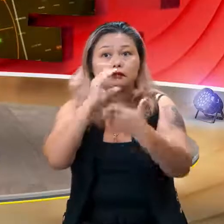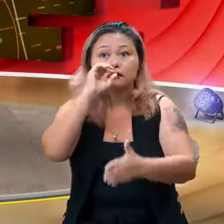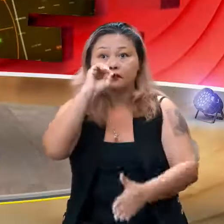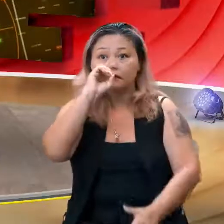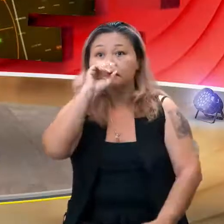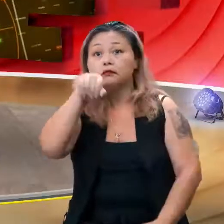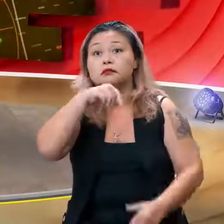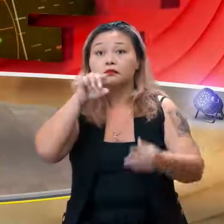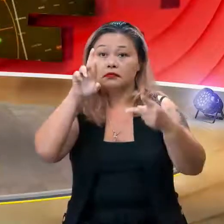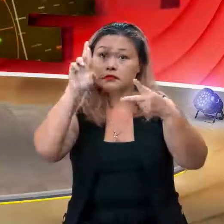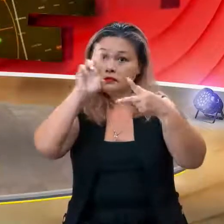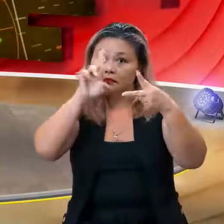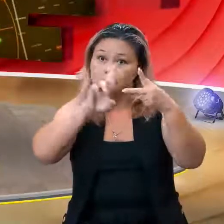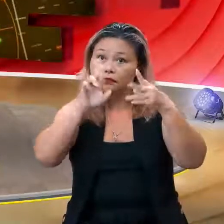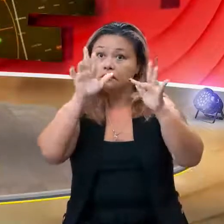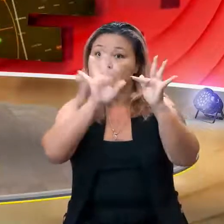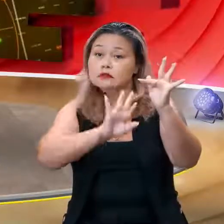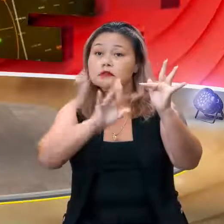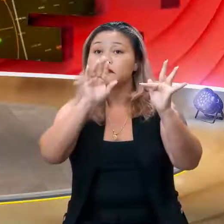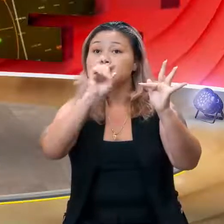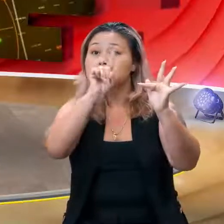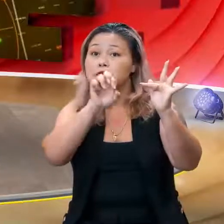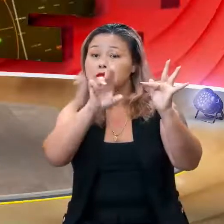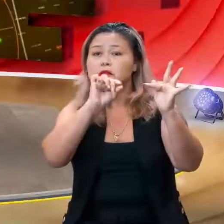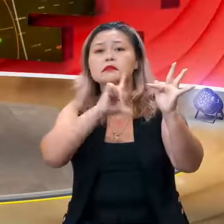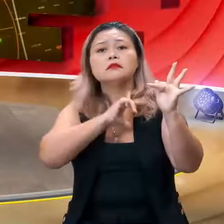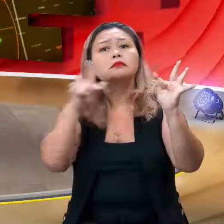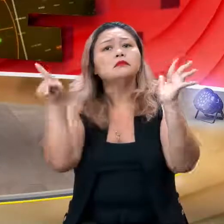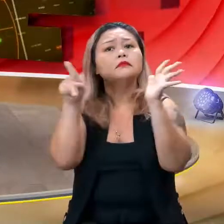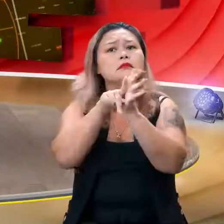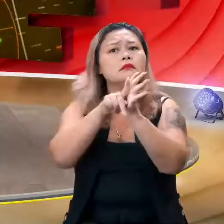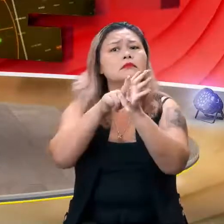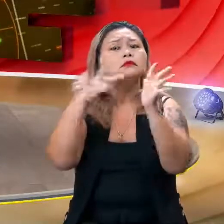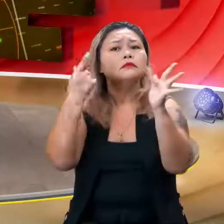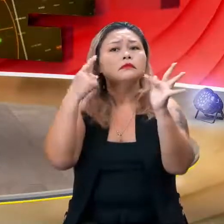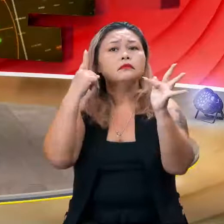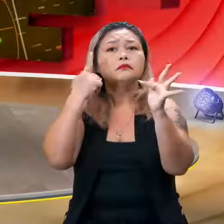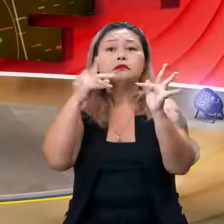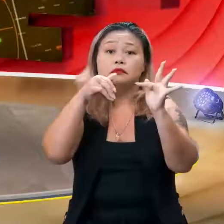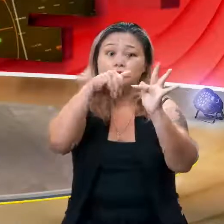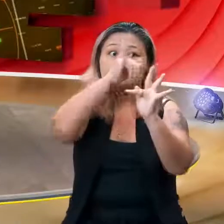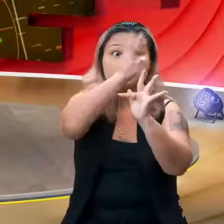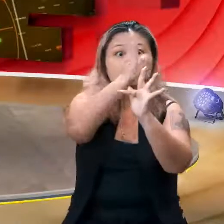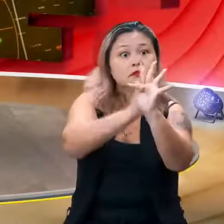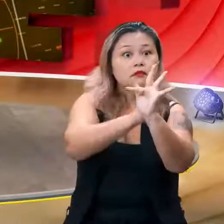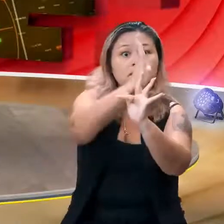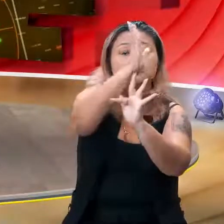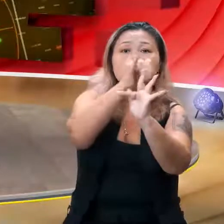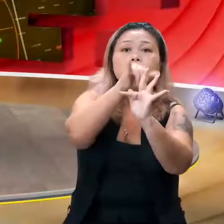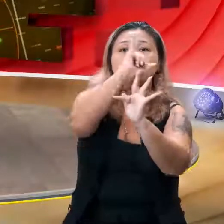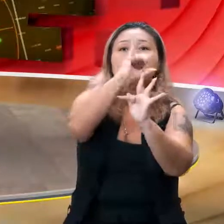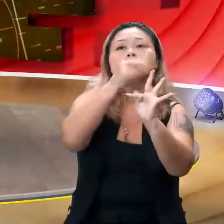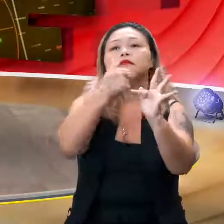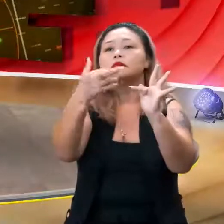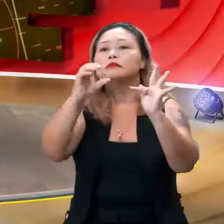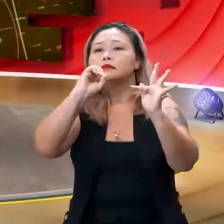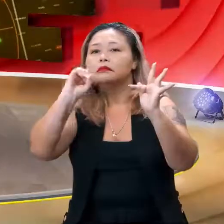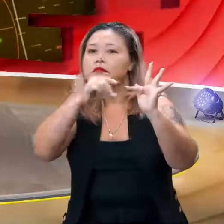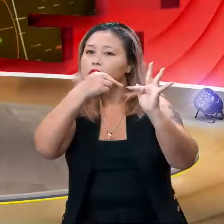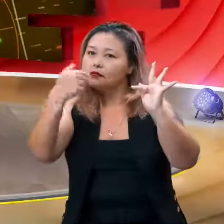raízes da função e o nome zeros é bem propício porque o y vai virar zero. Isso, então tem que igualar a equação a zero,